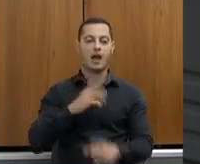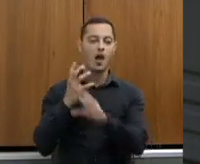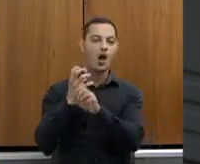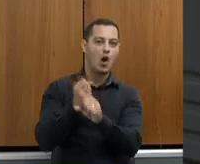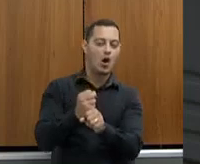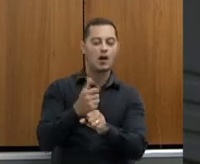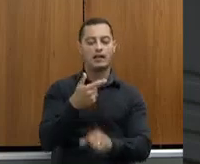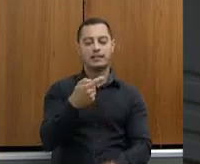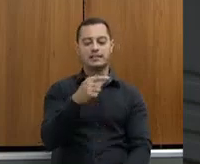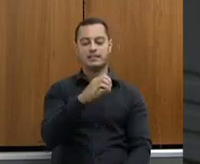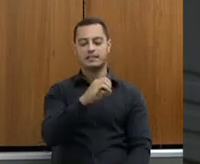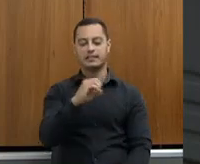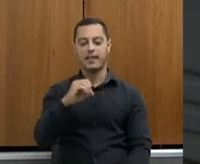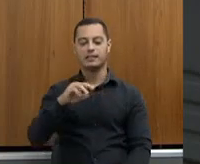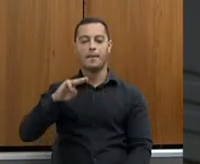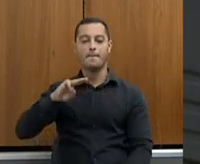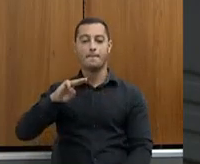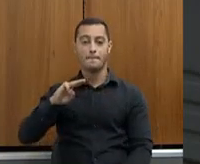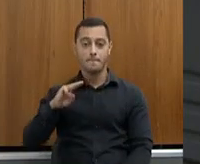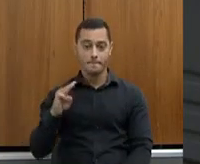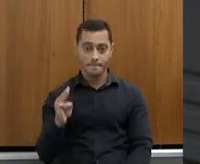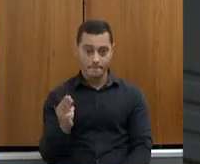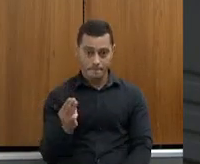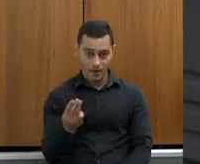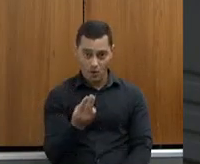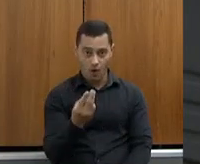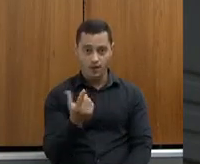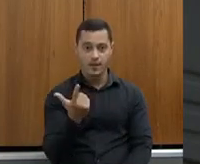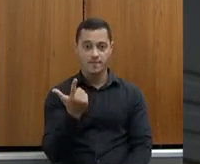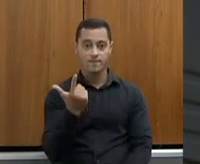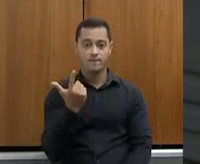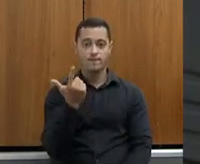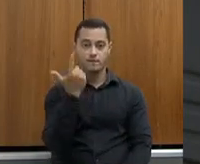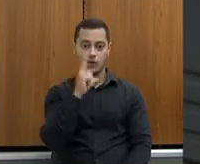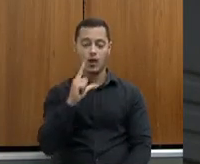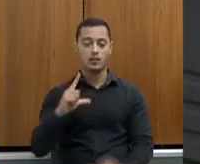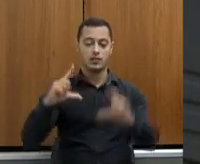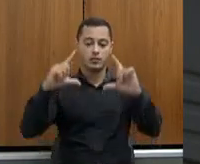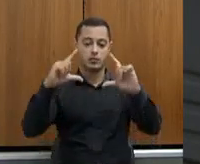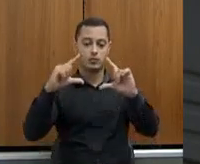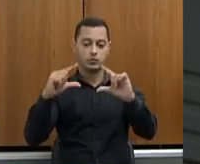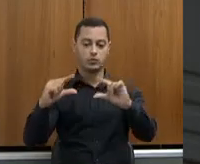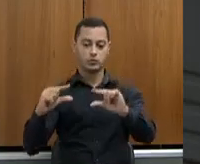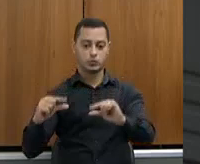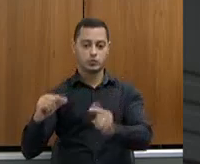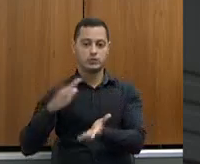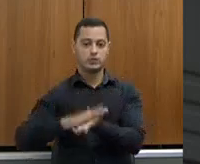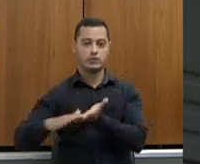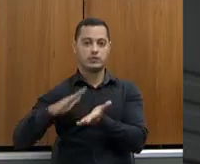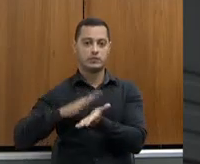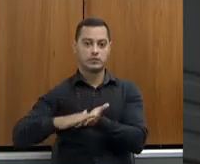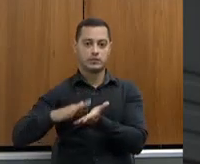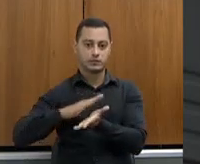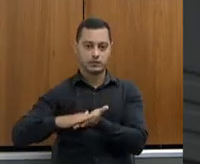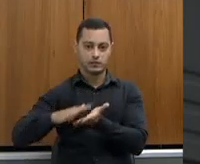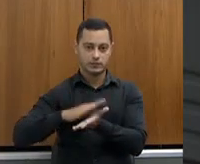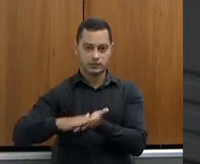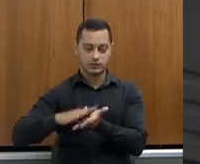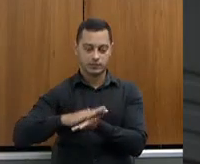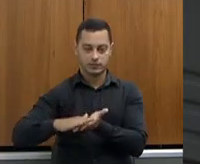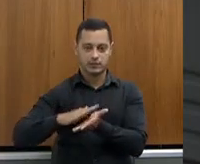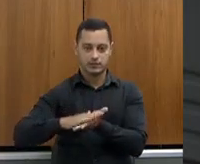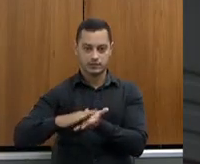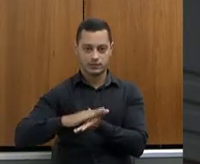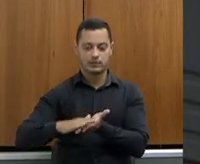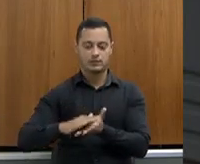com a retirada da vacina no manejo, na operacionalização, no custeio da vacina, na logística e